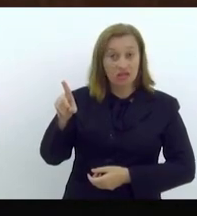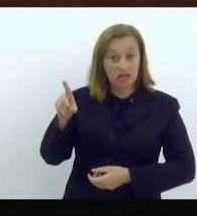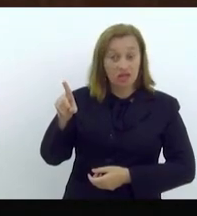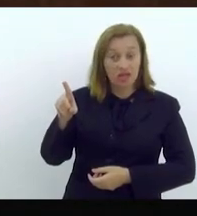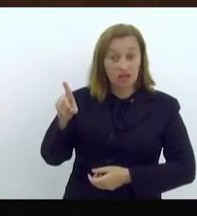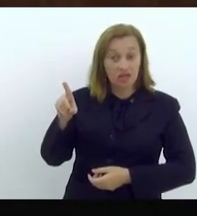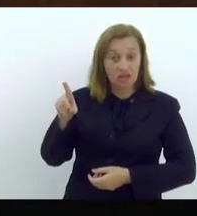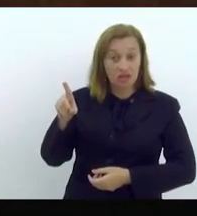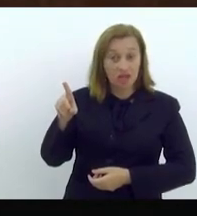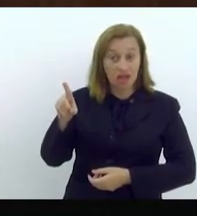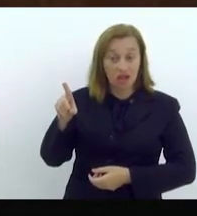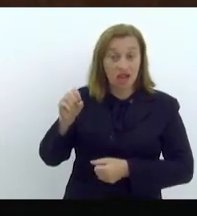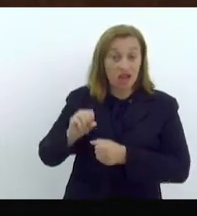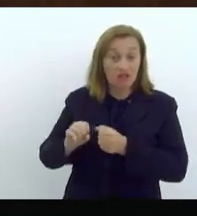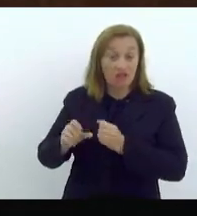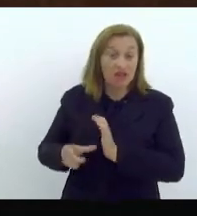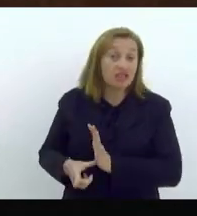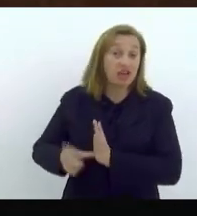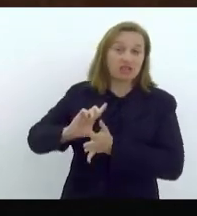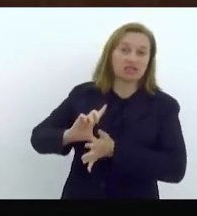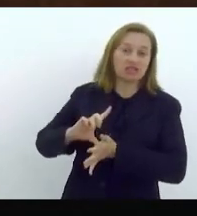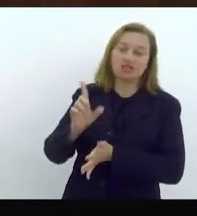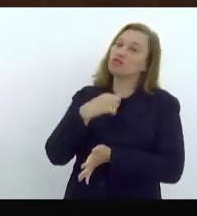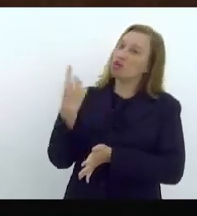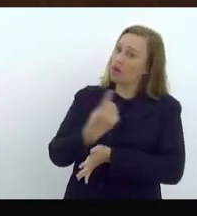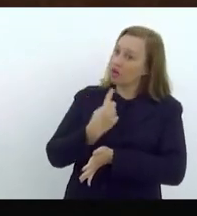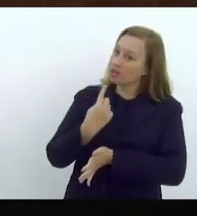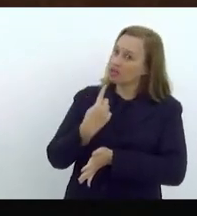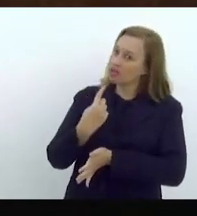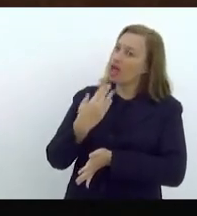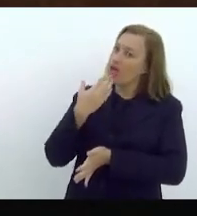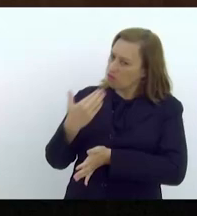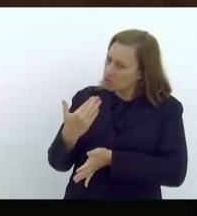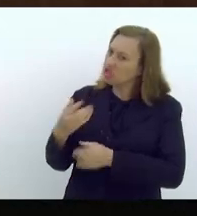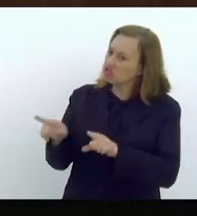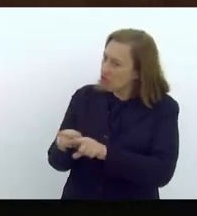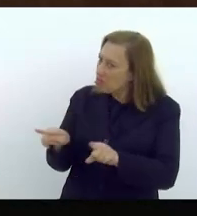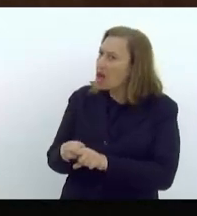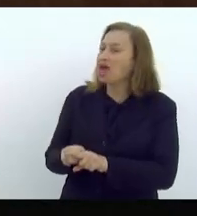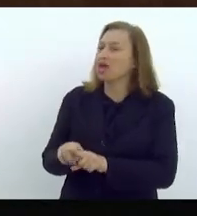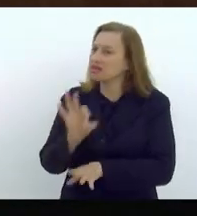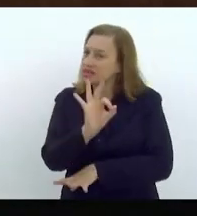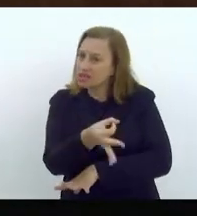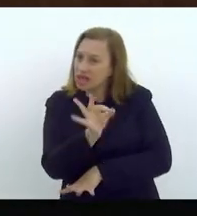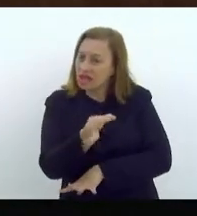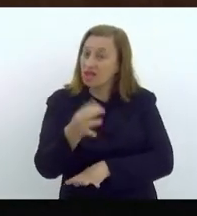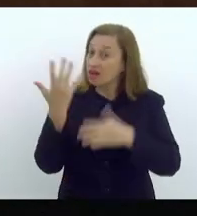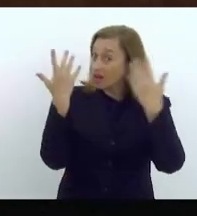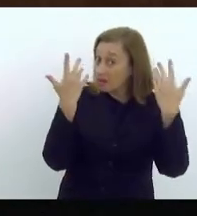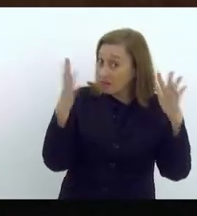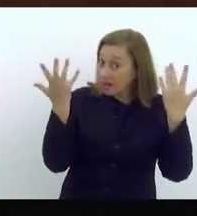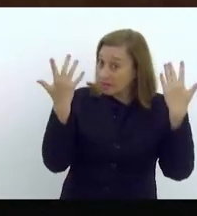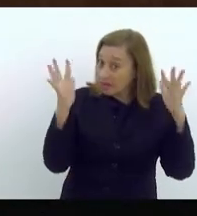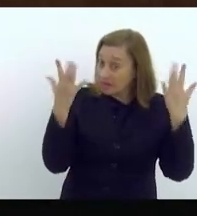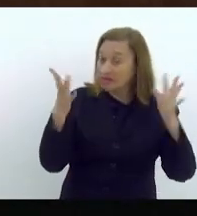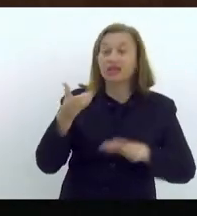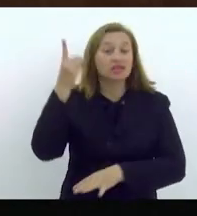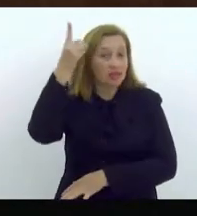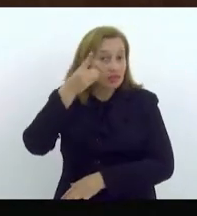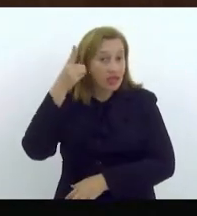autoria. Não, eu já vou pedir também, óbvio que eu vou pedir. Eu quero parabenizar o deputado Dionísio